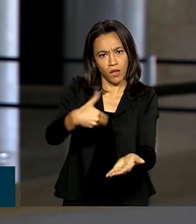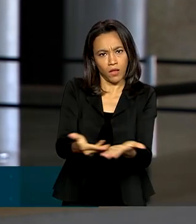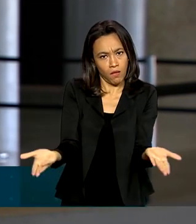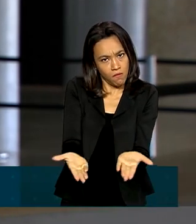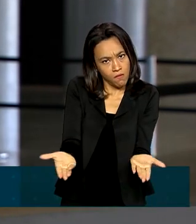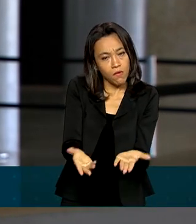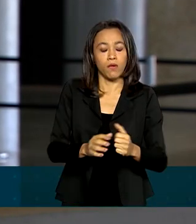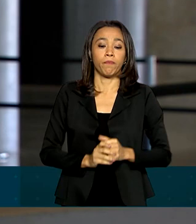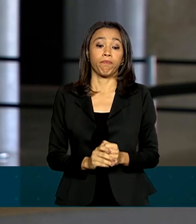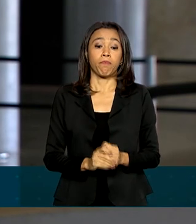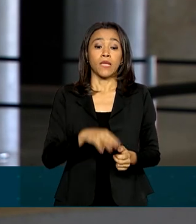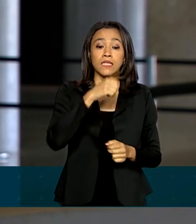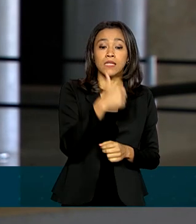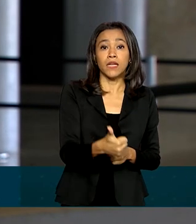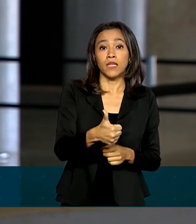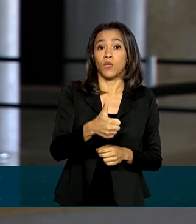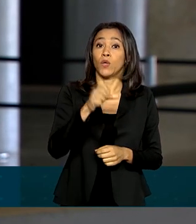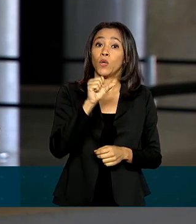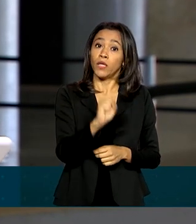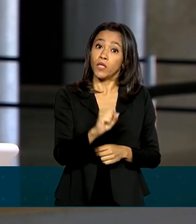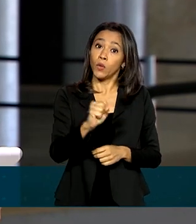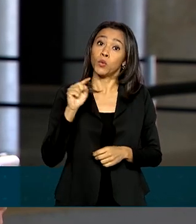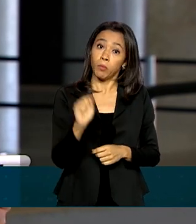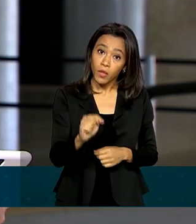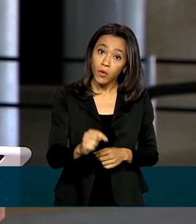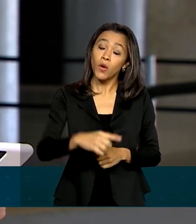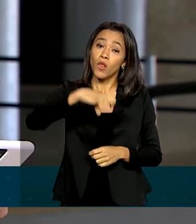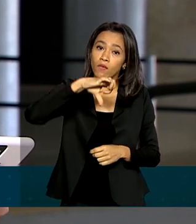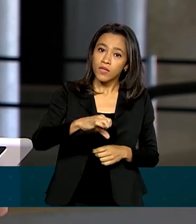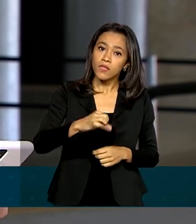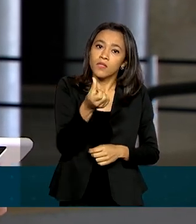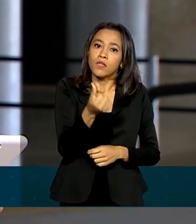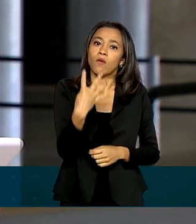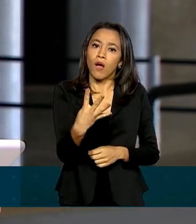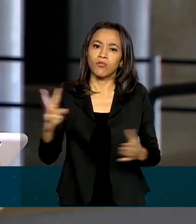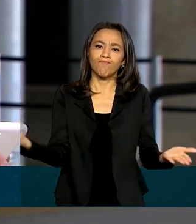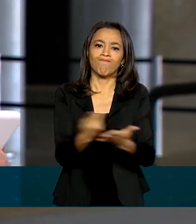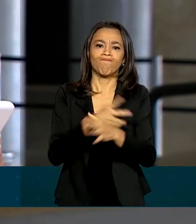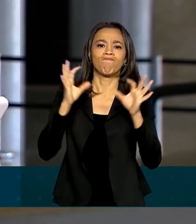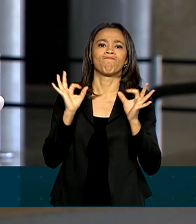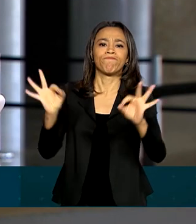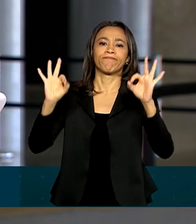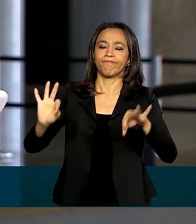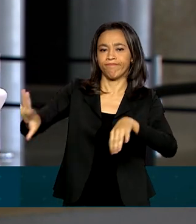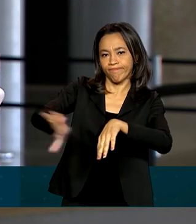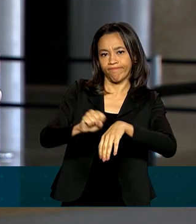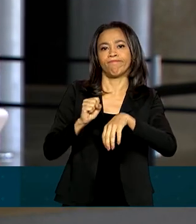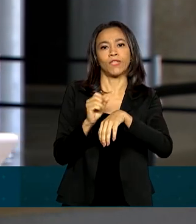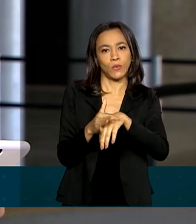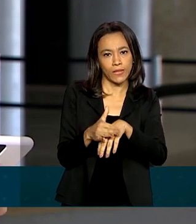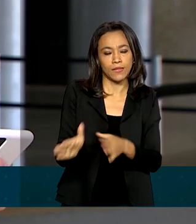no país. São 188.974 casos confirmados da doença.